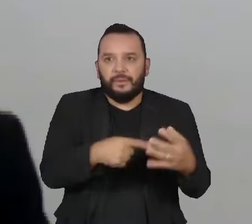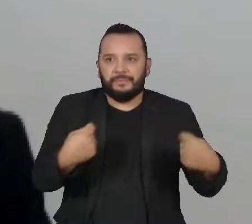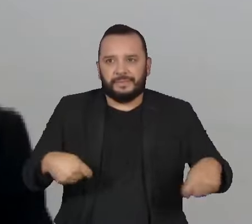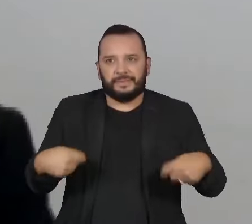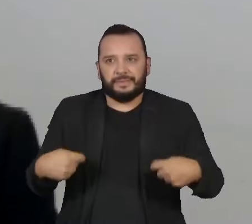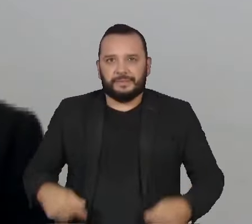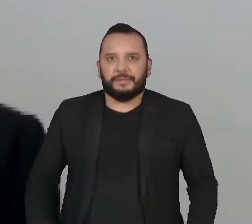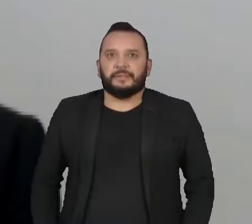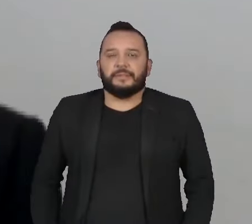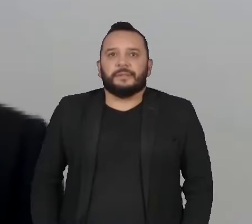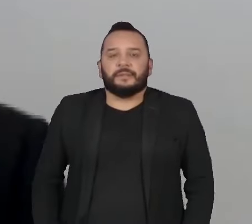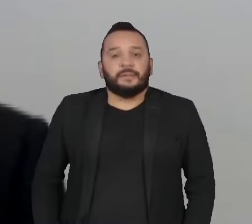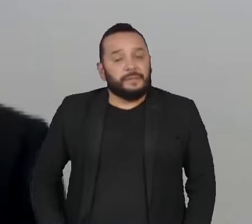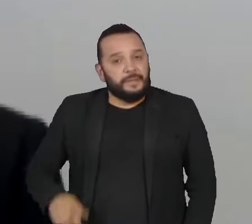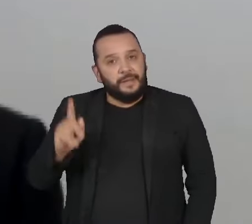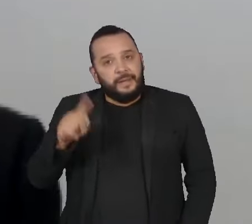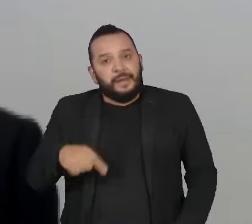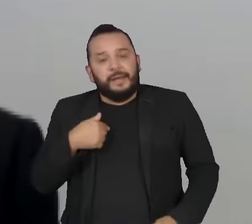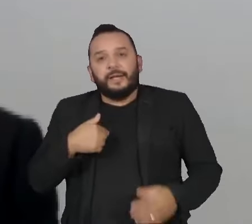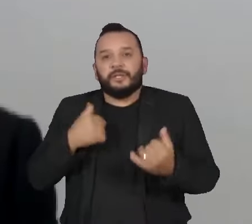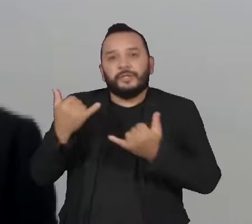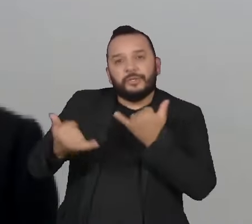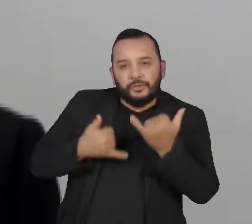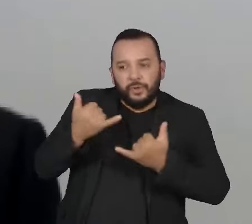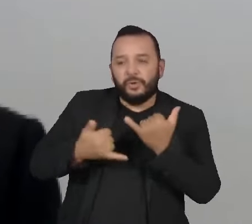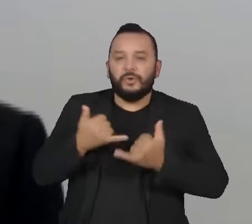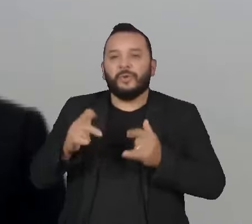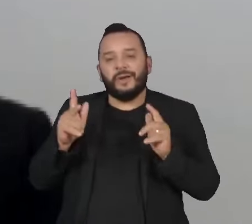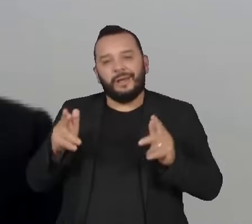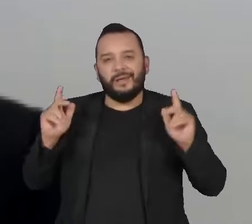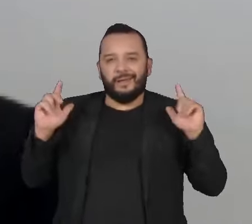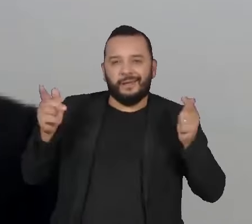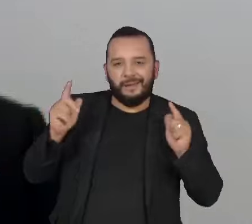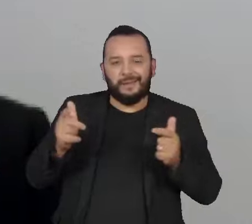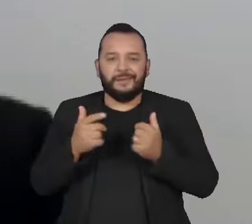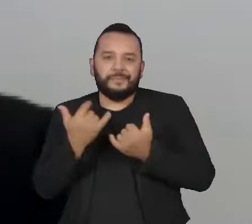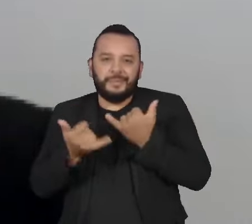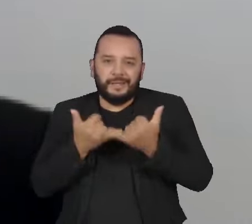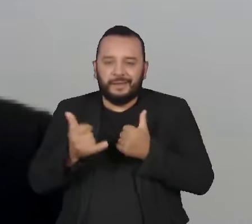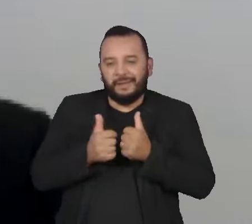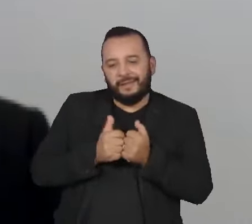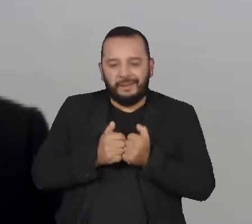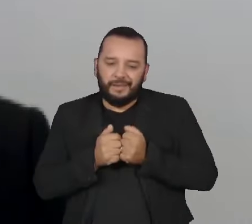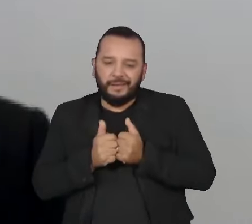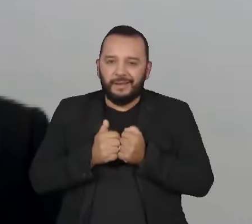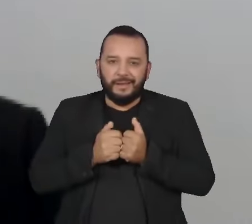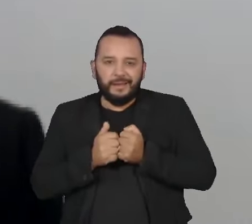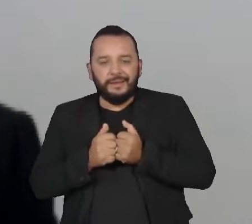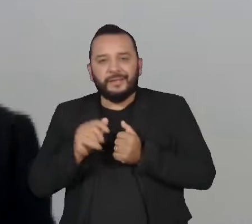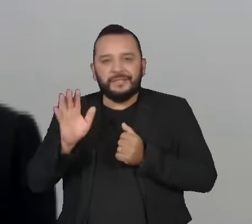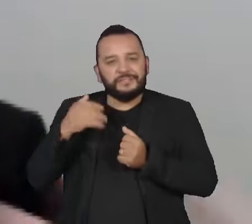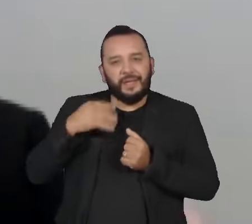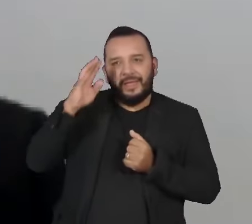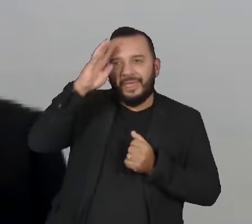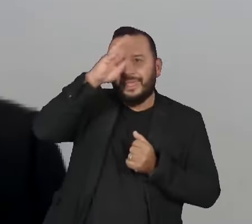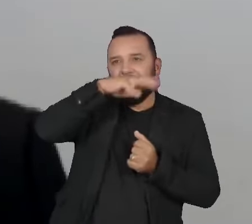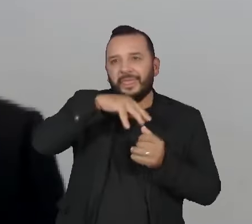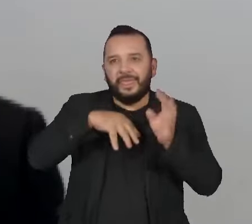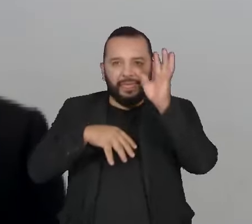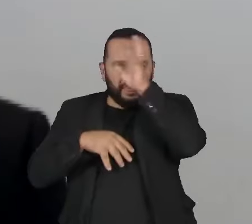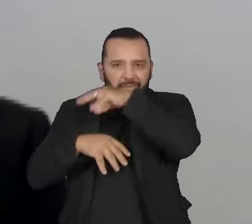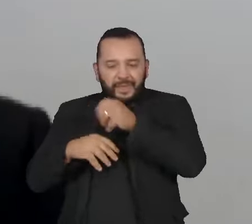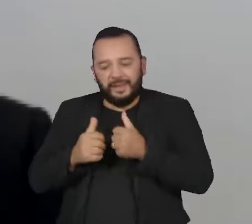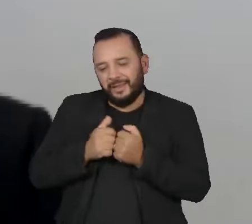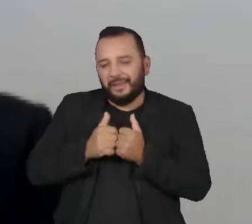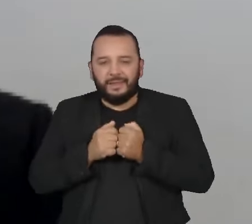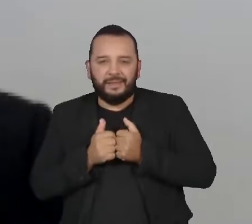apostas são meio de entretenimento, ou seja, você joga ou você aposta para se divertir, para passar o tempo, para ter um